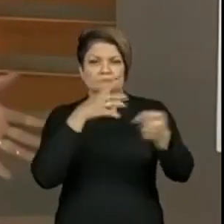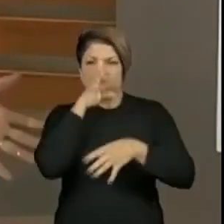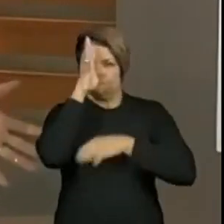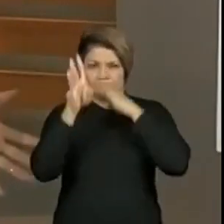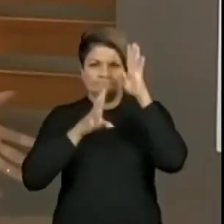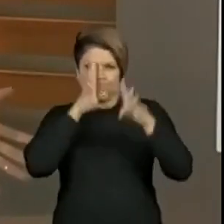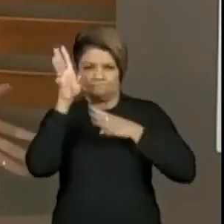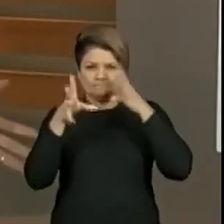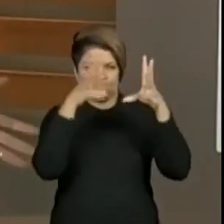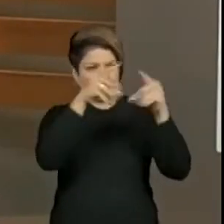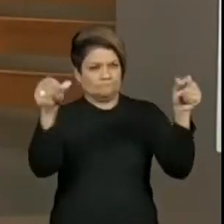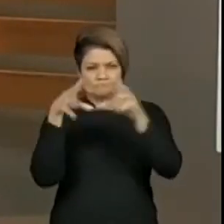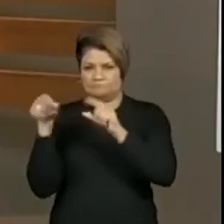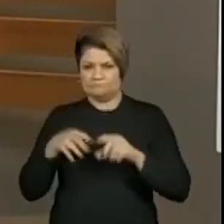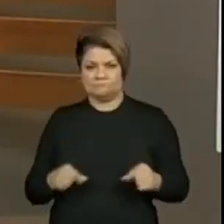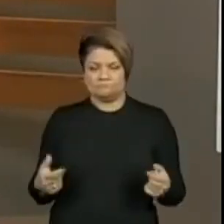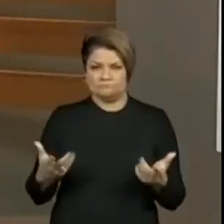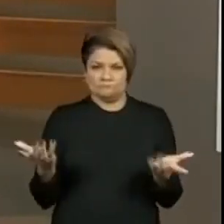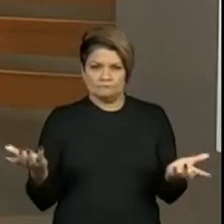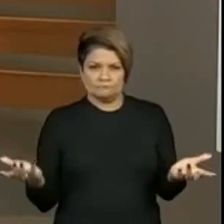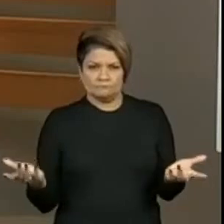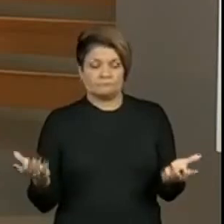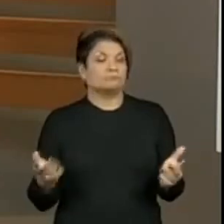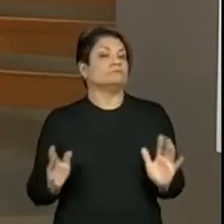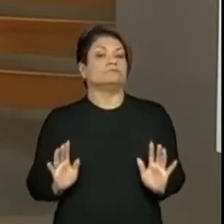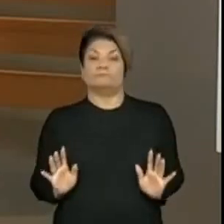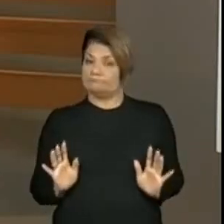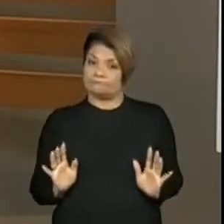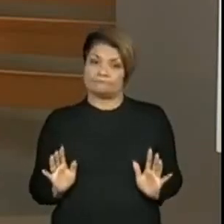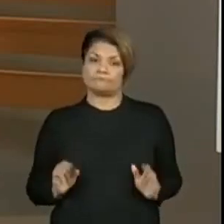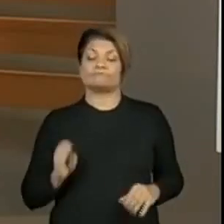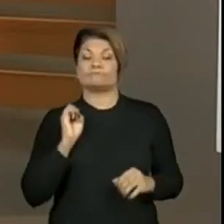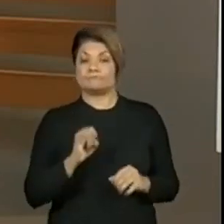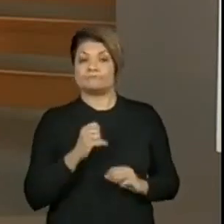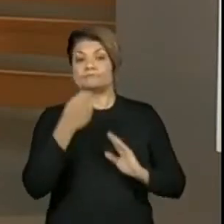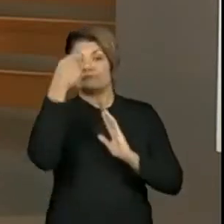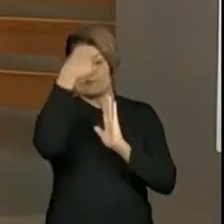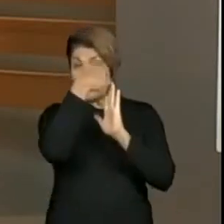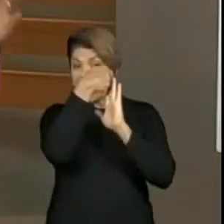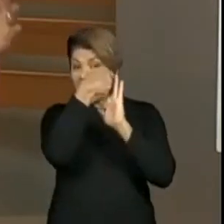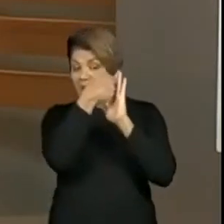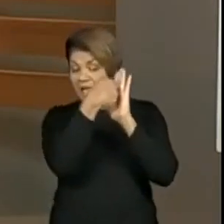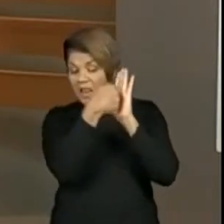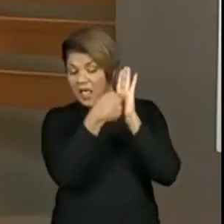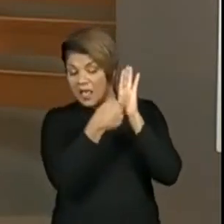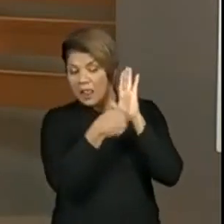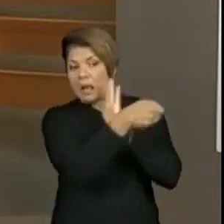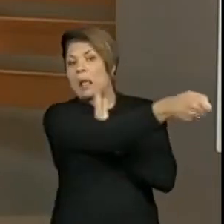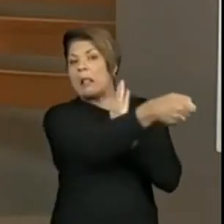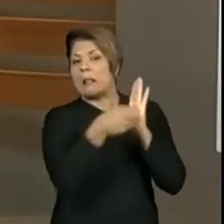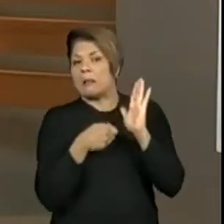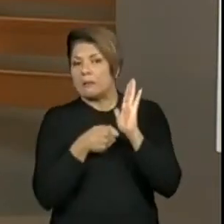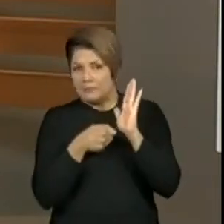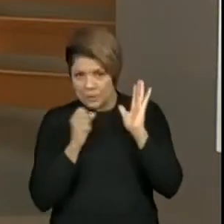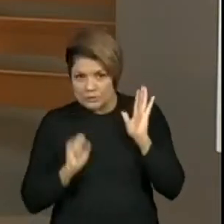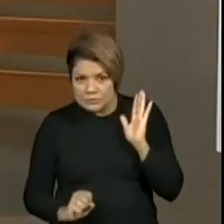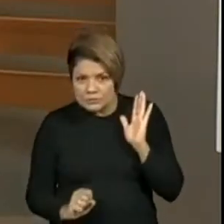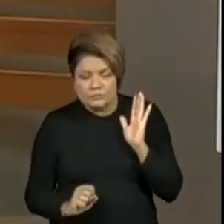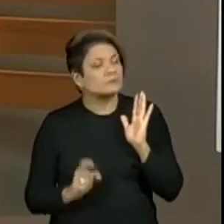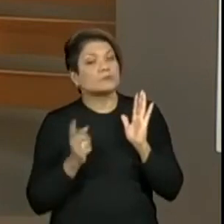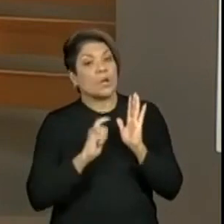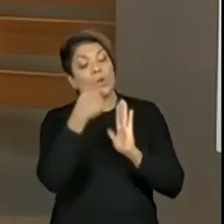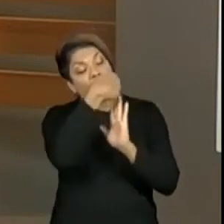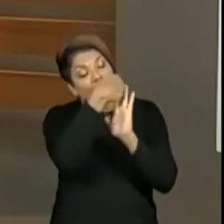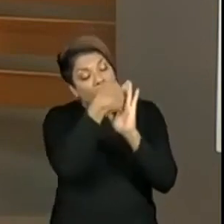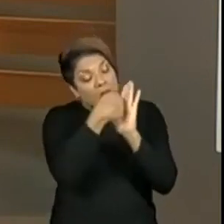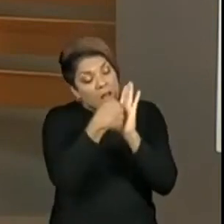personagem sem nenhum sentido? Se a história está falando de uma situação, eu posso mudar para outra? De que forma eu faço tudo isso? E